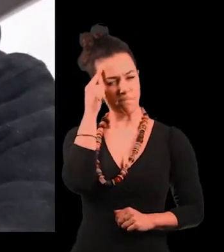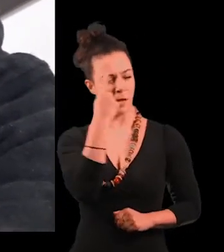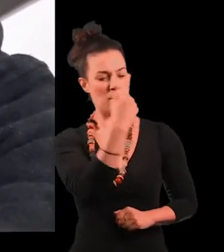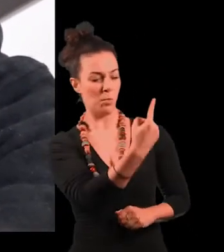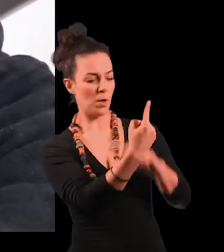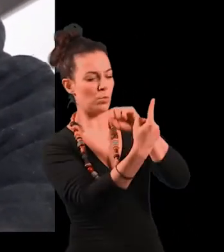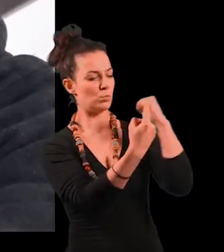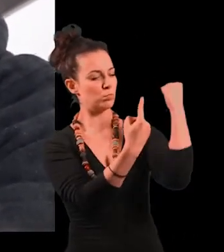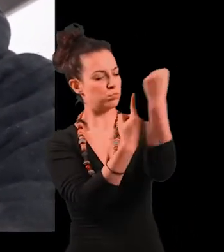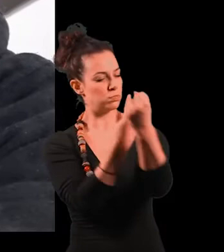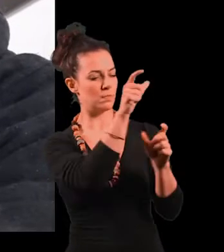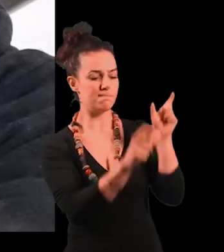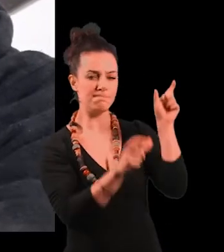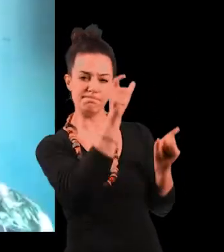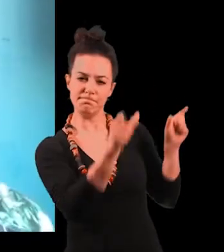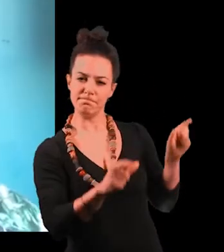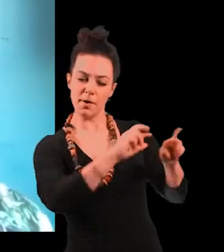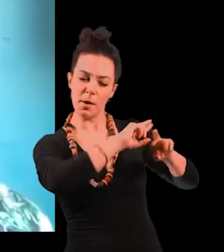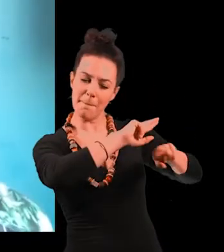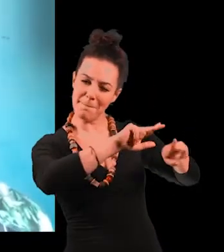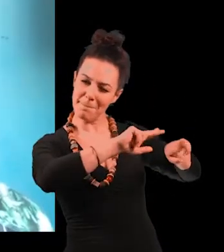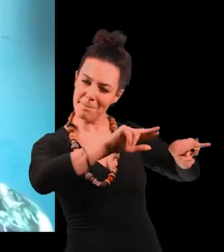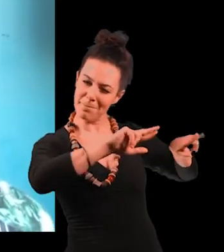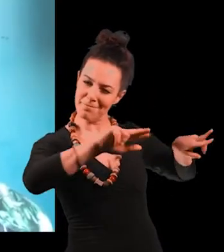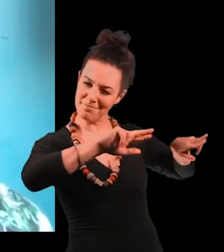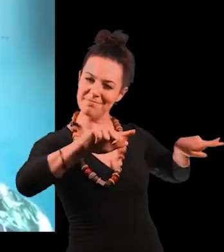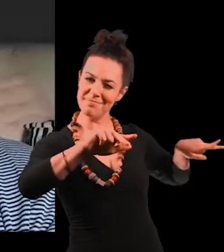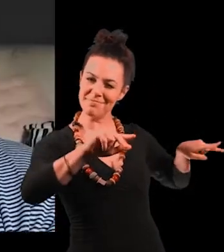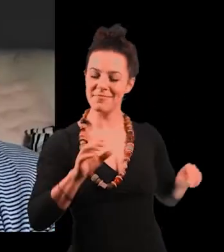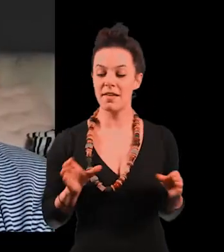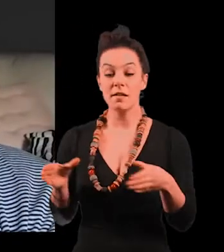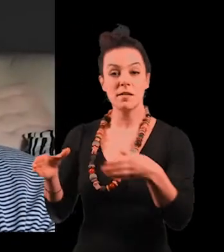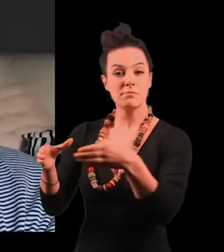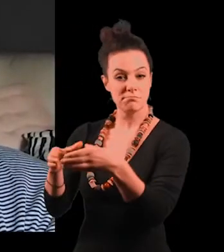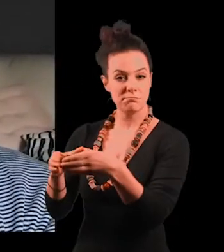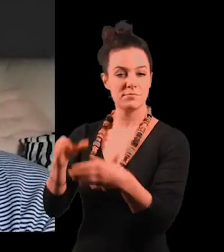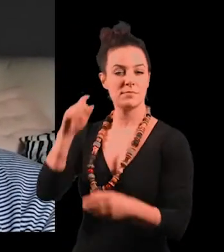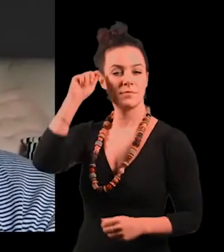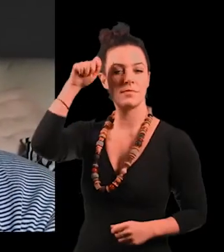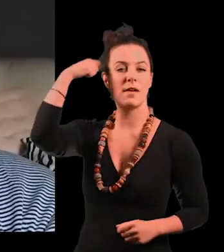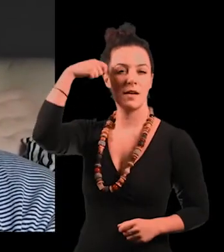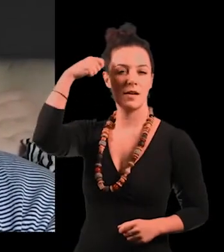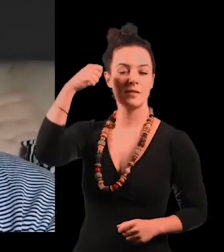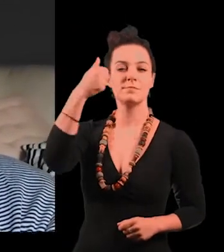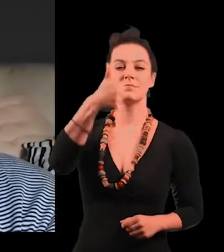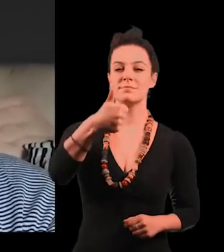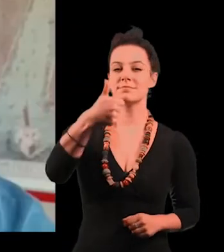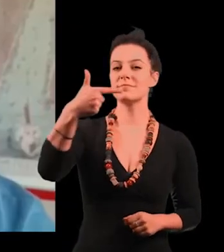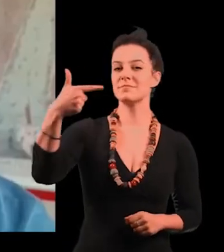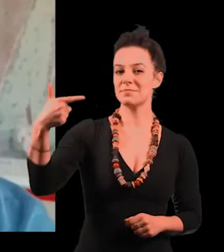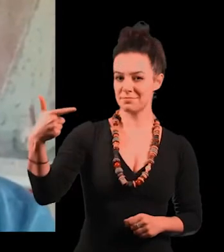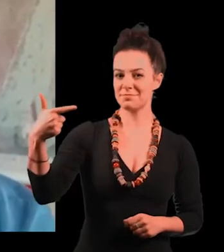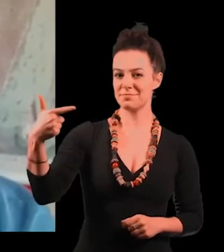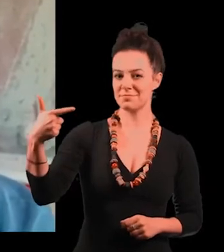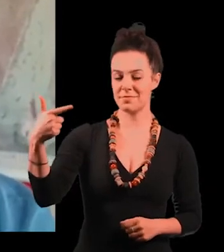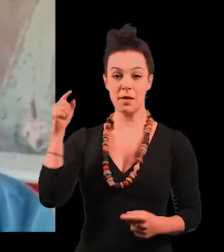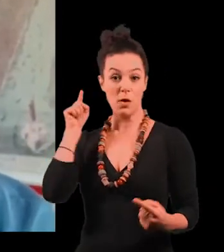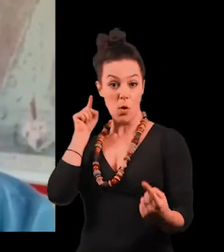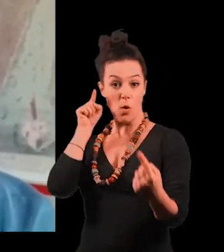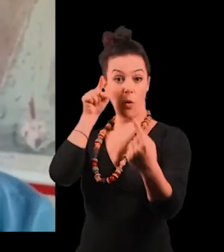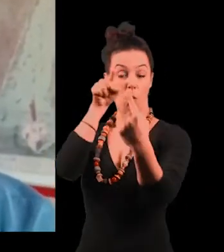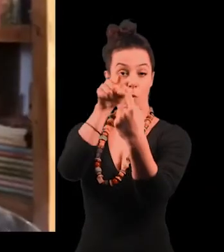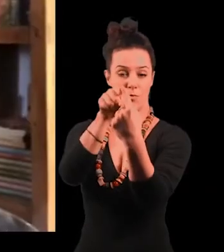coletivo tão heterogêneo de pessoas. Que formam o elenco e seus pares. São 12